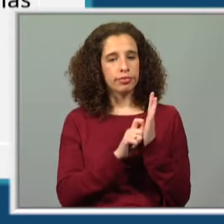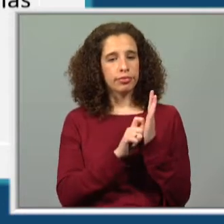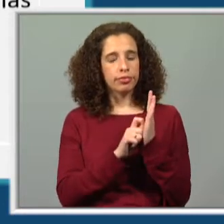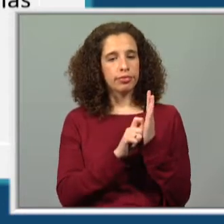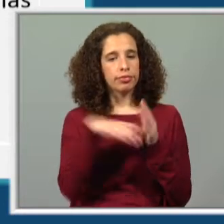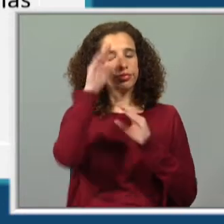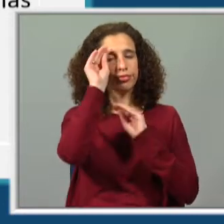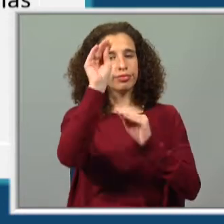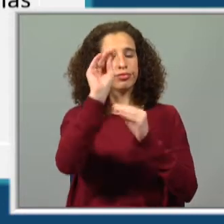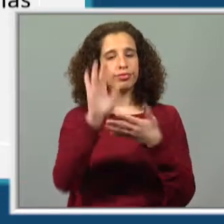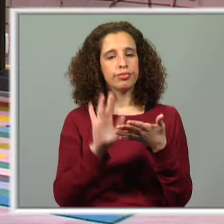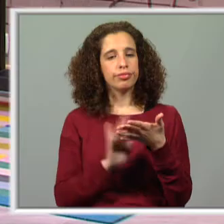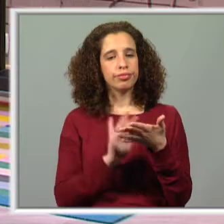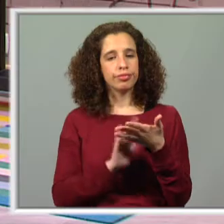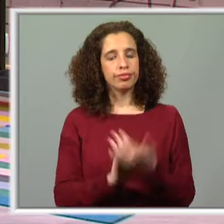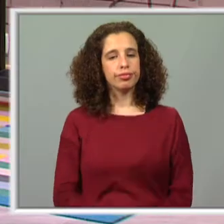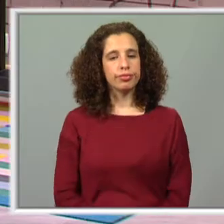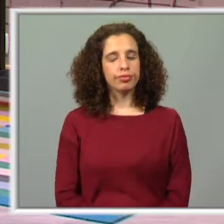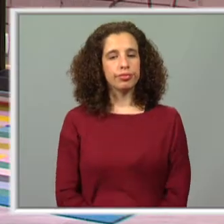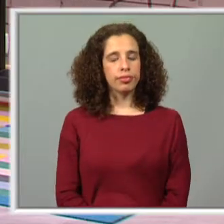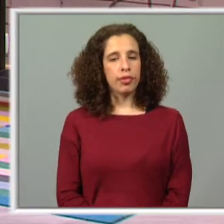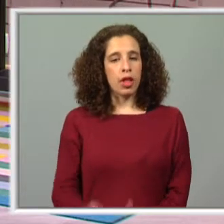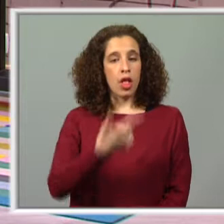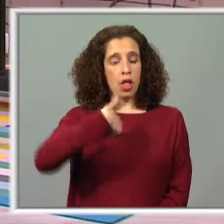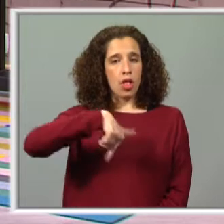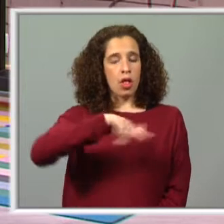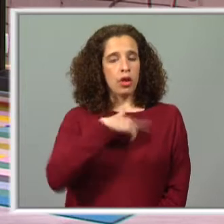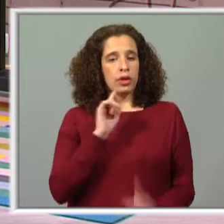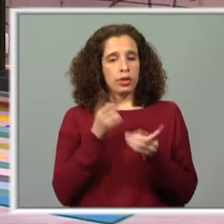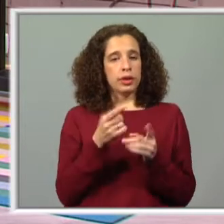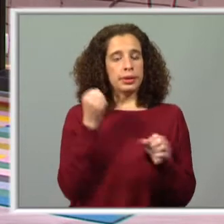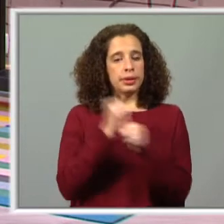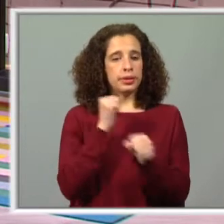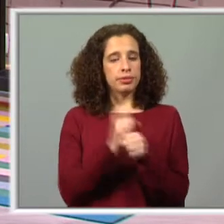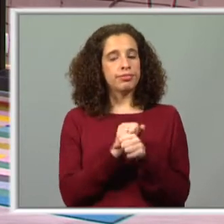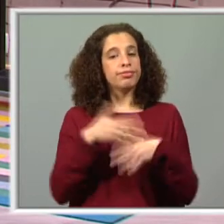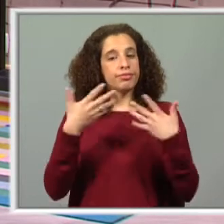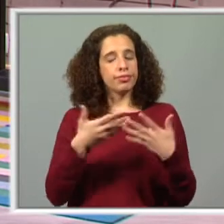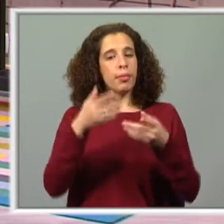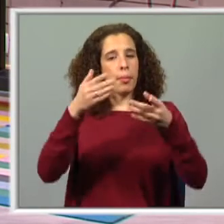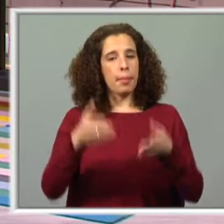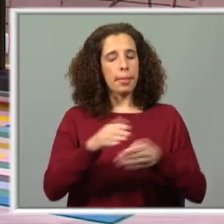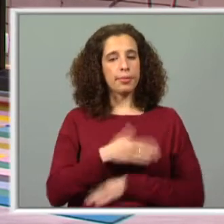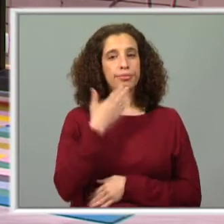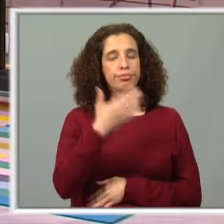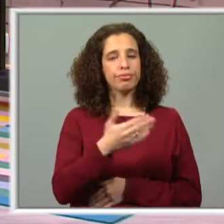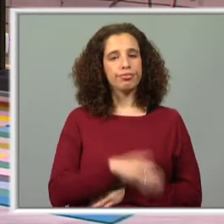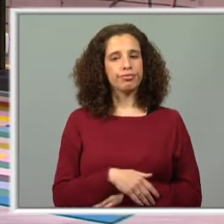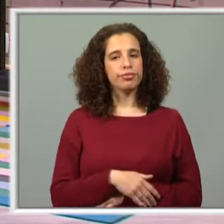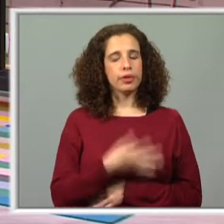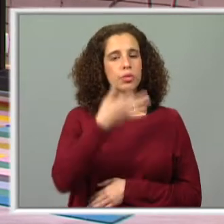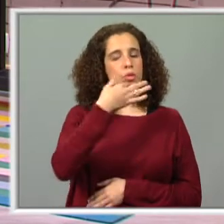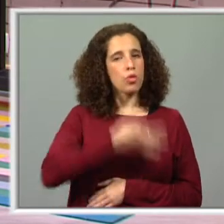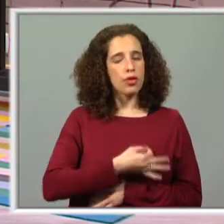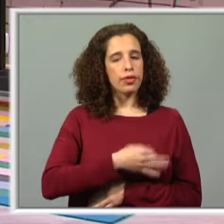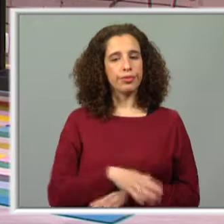e da educação literárias. Nós temos que começar a trabalhar e para isso preciso de pedir-vos que confirmem